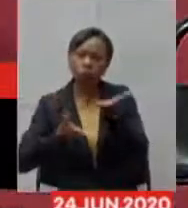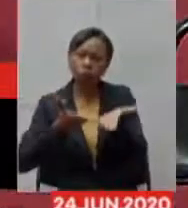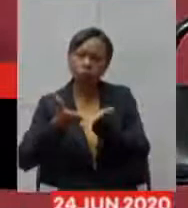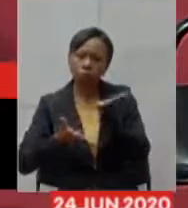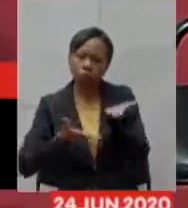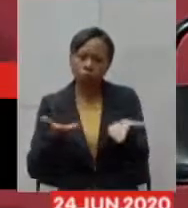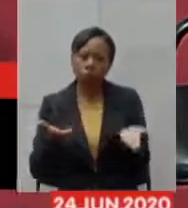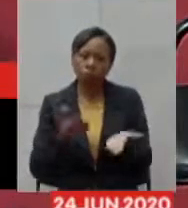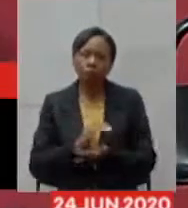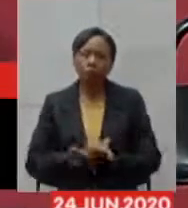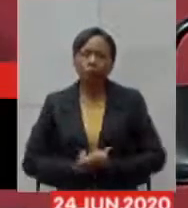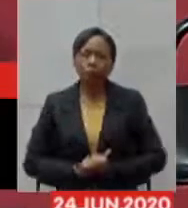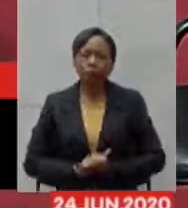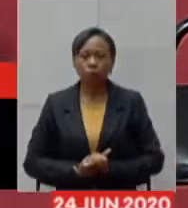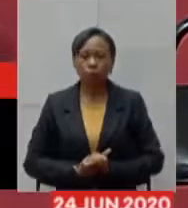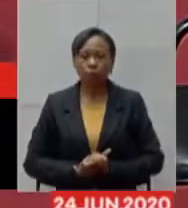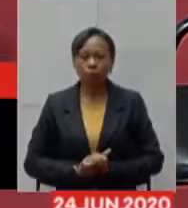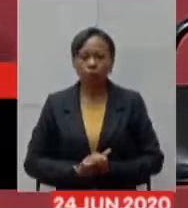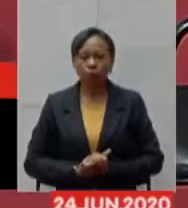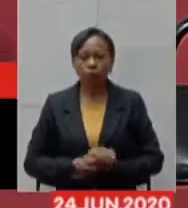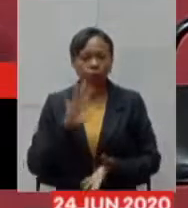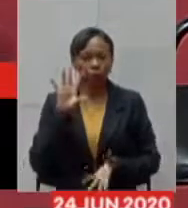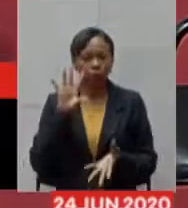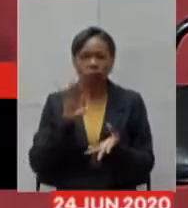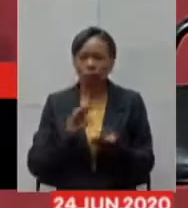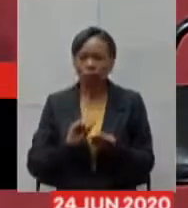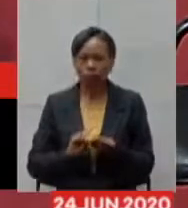acho que são essas perguntas muito